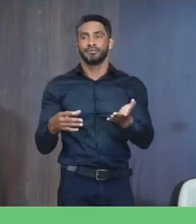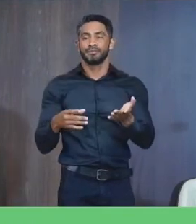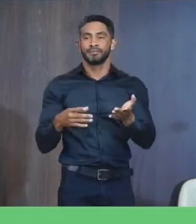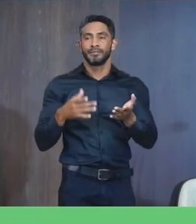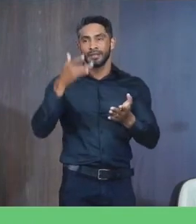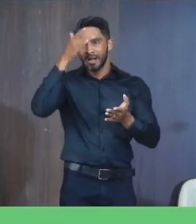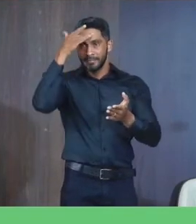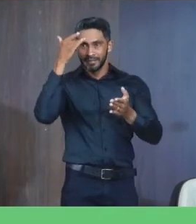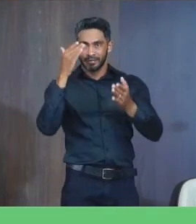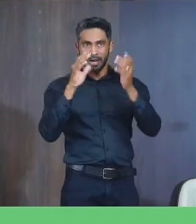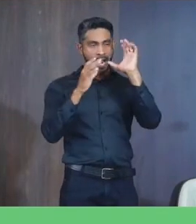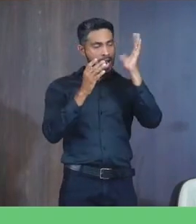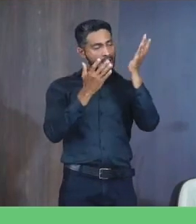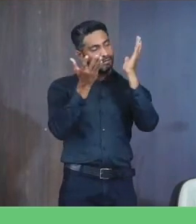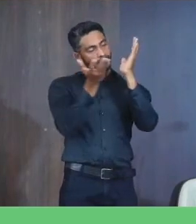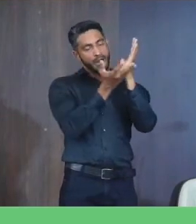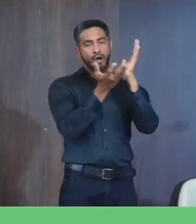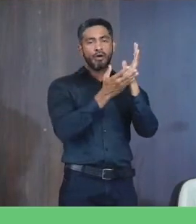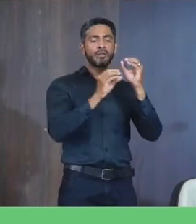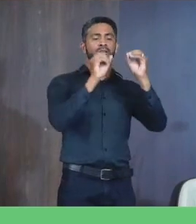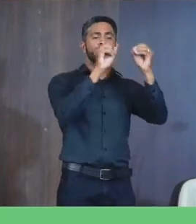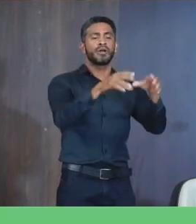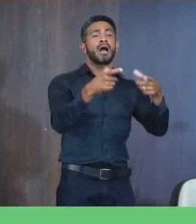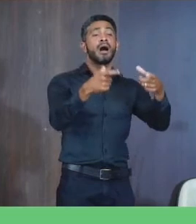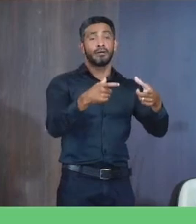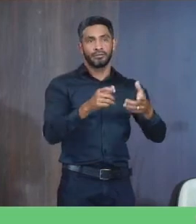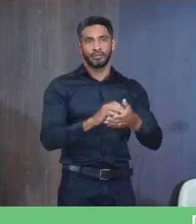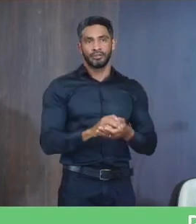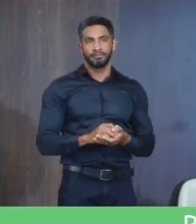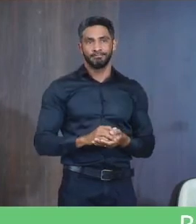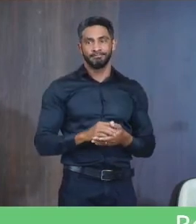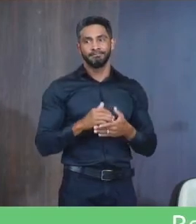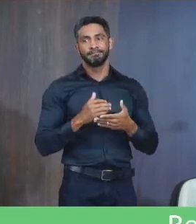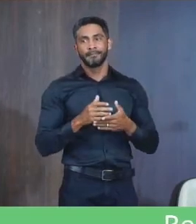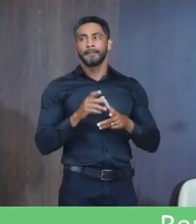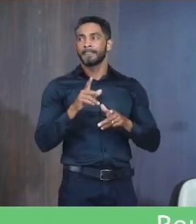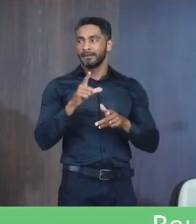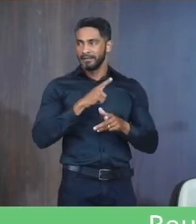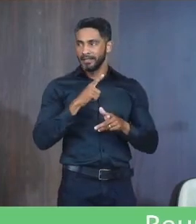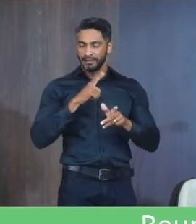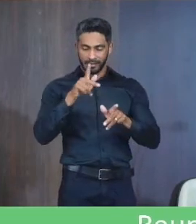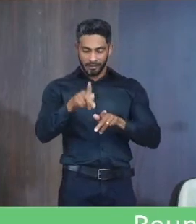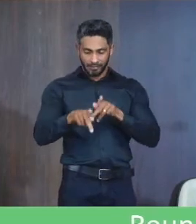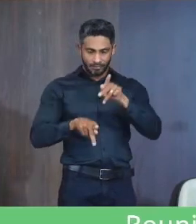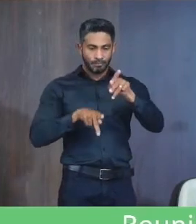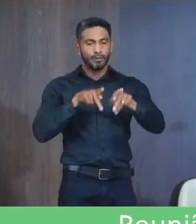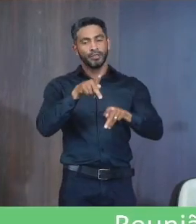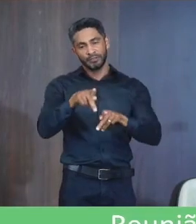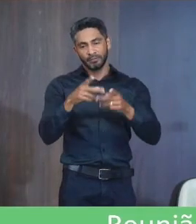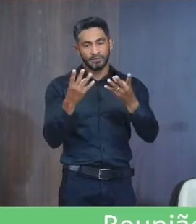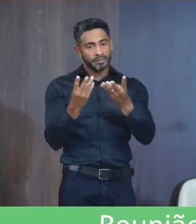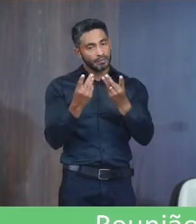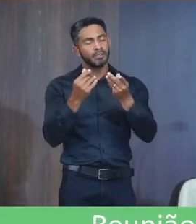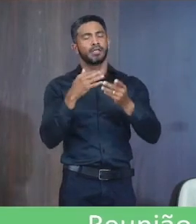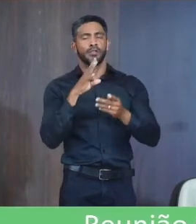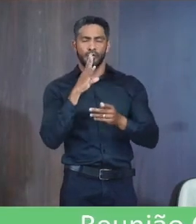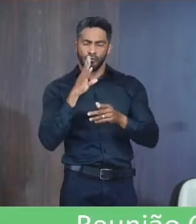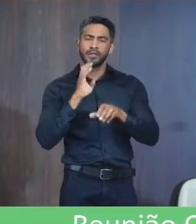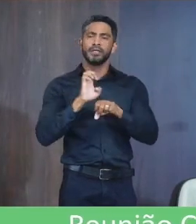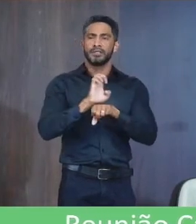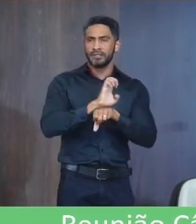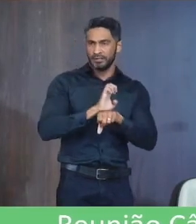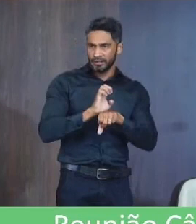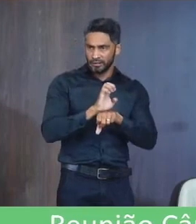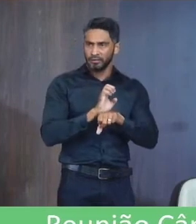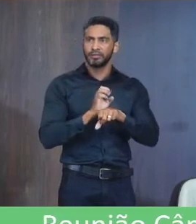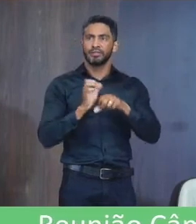cara que poda Sua árvore Aonde que ela vai jogar Então a gente tem Que ter políticas públicas De qualidade Eu reconheço Que o executivo Já limpou aquele